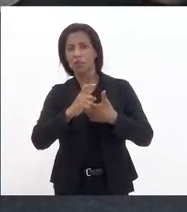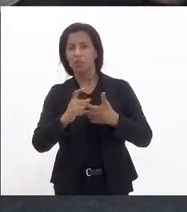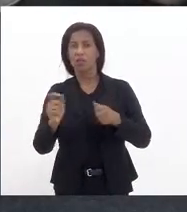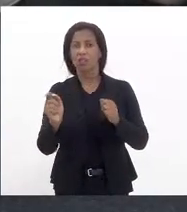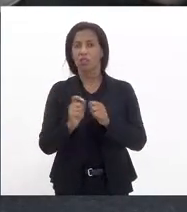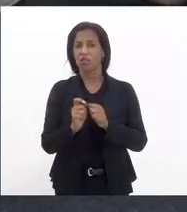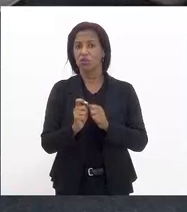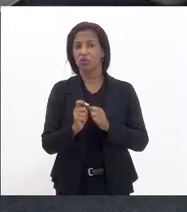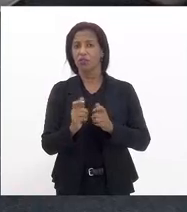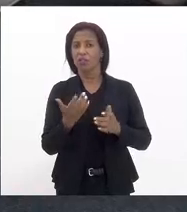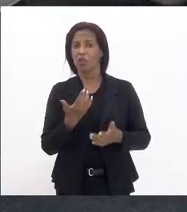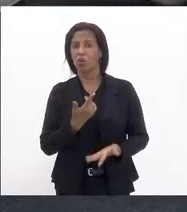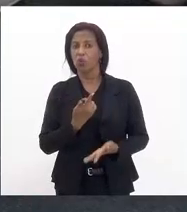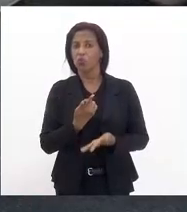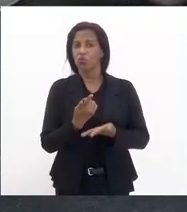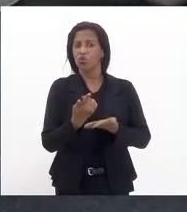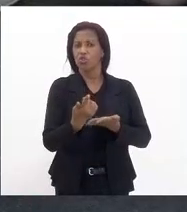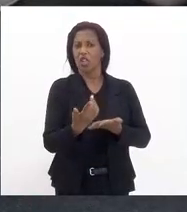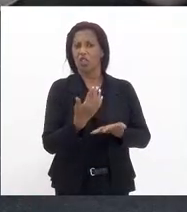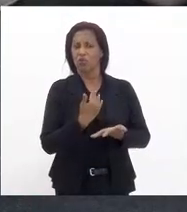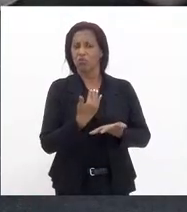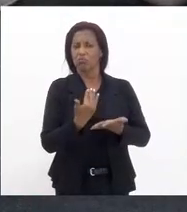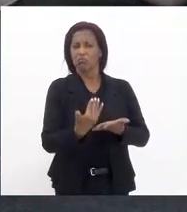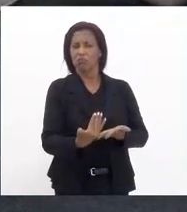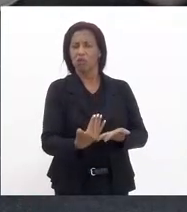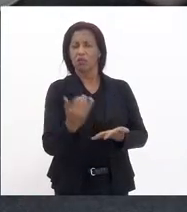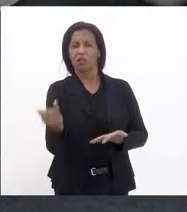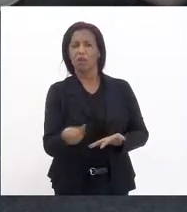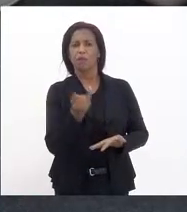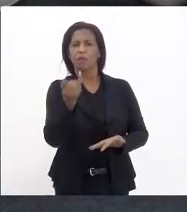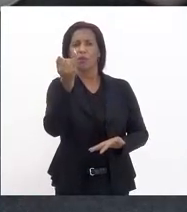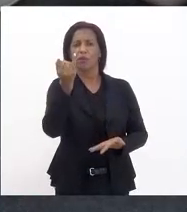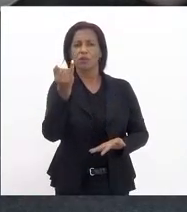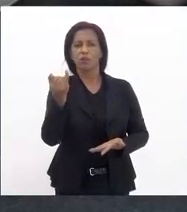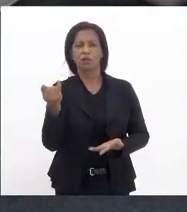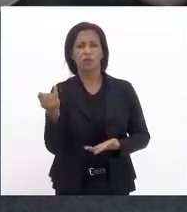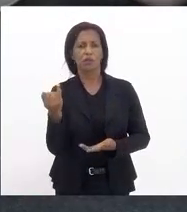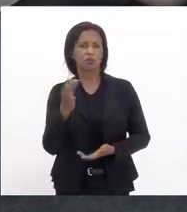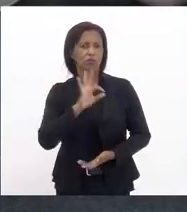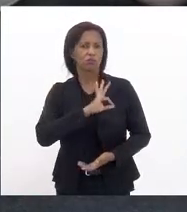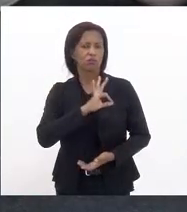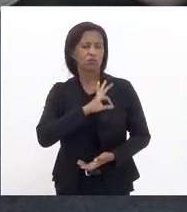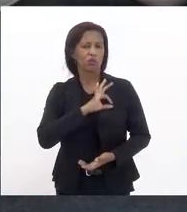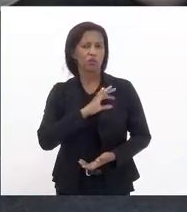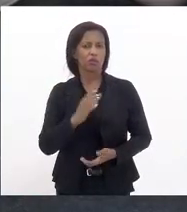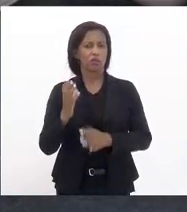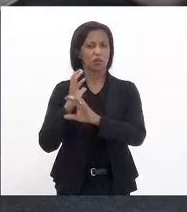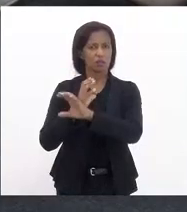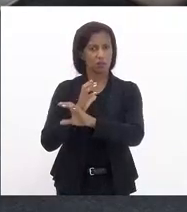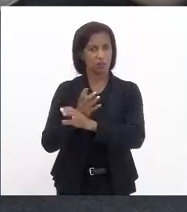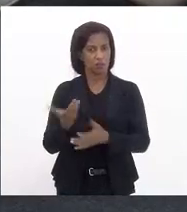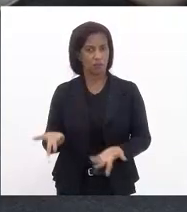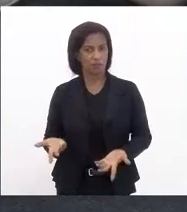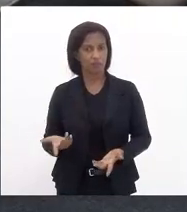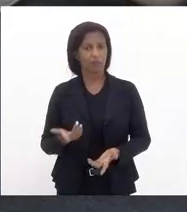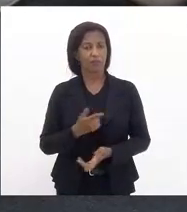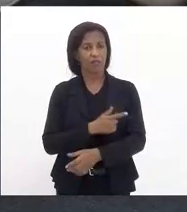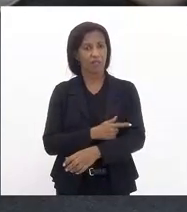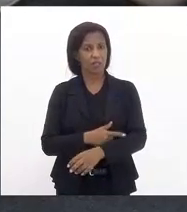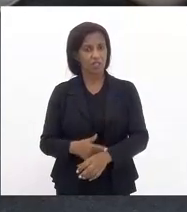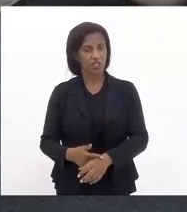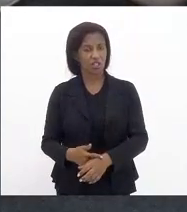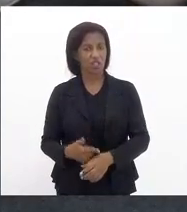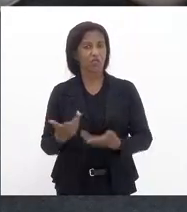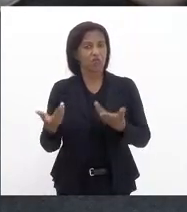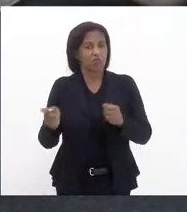fazer um gesto de reconhecimento da importância dos policiais civis nesse gesto fazendo